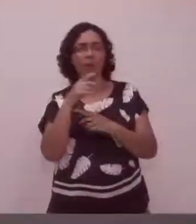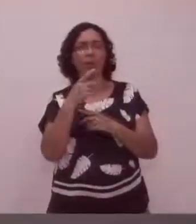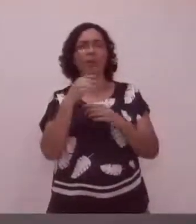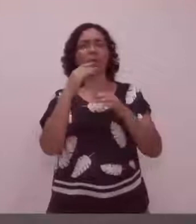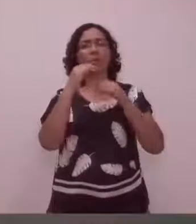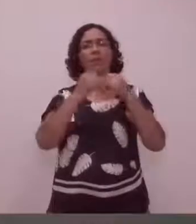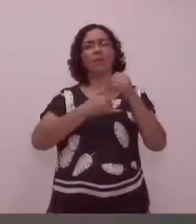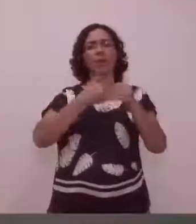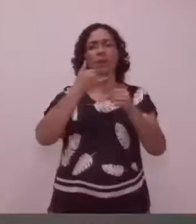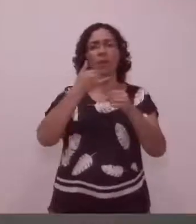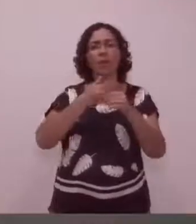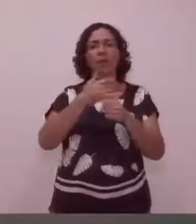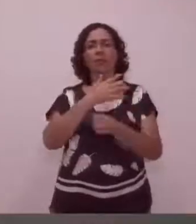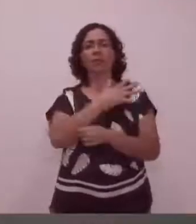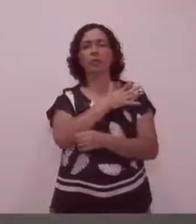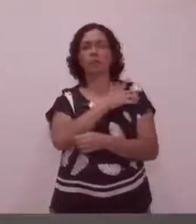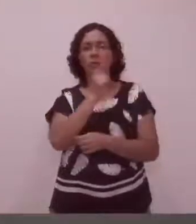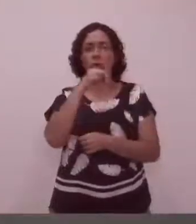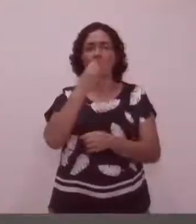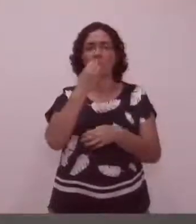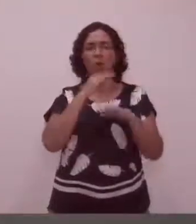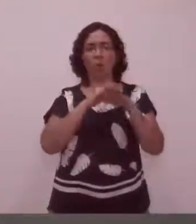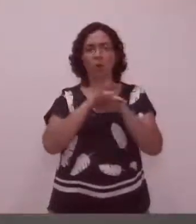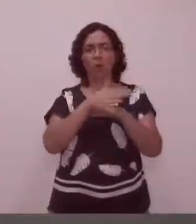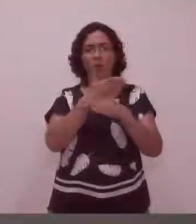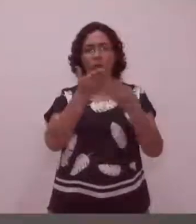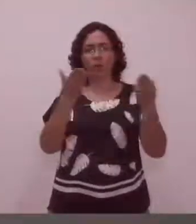internautas, guarda municipal, boa noite a todos.